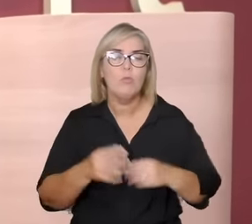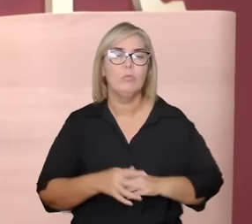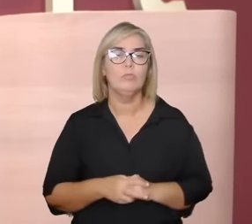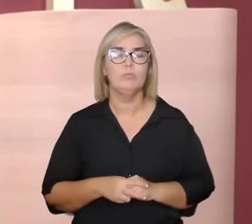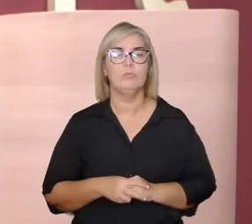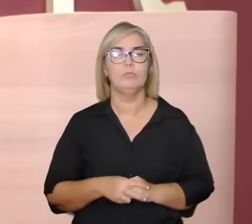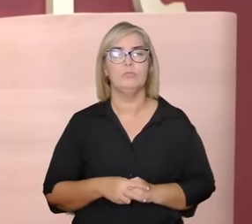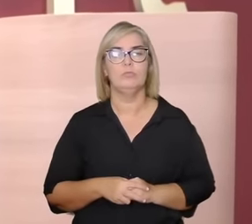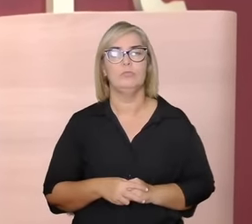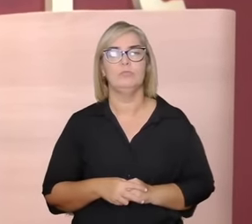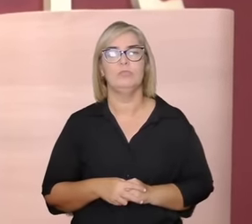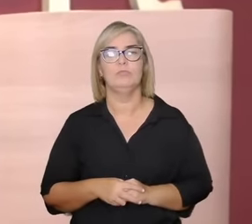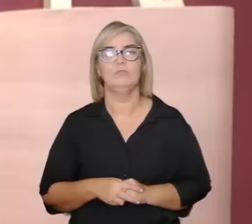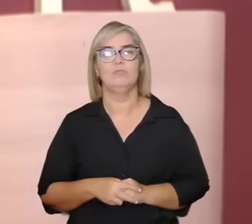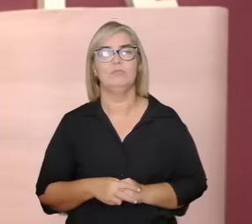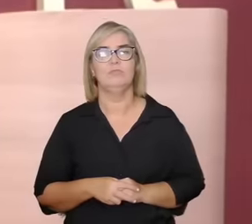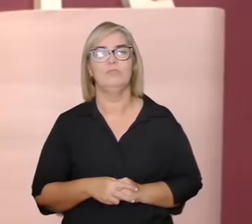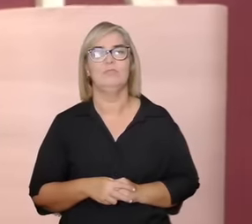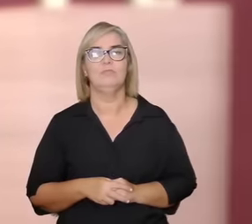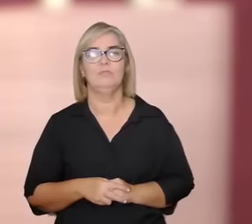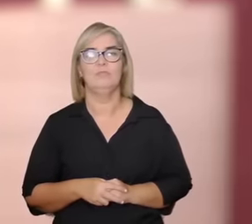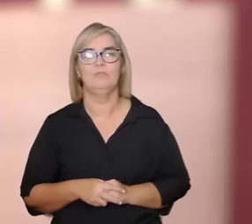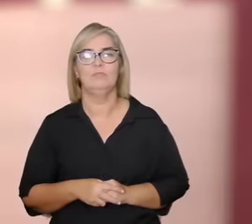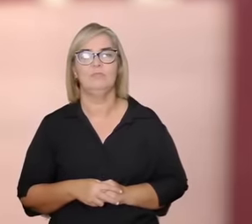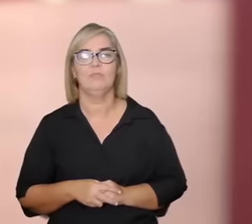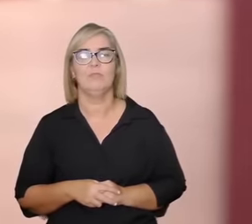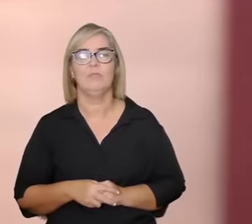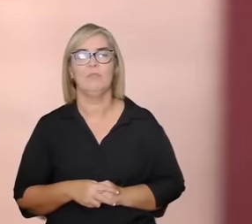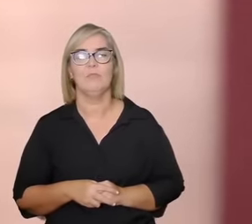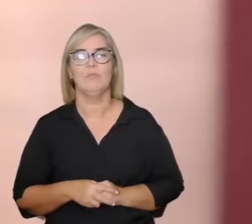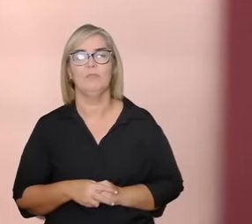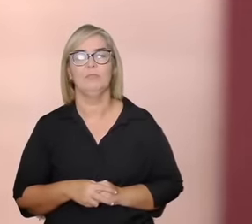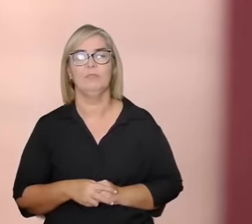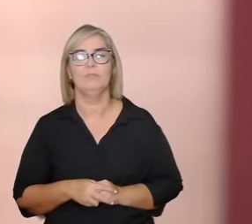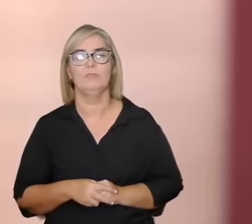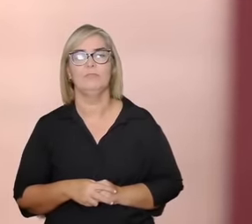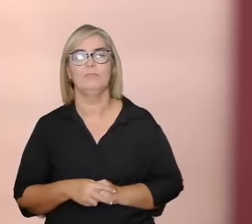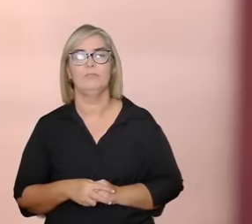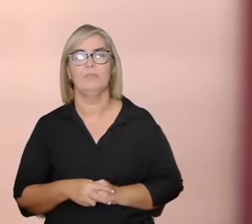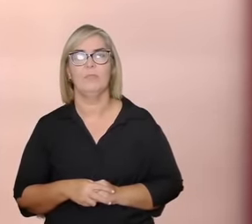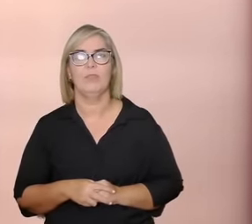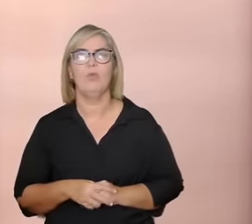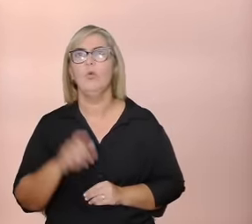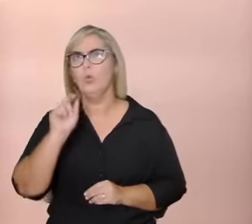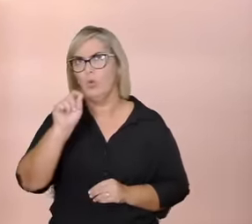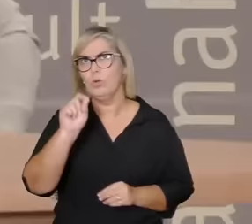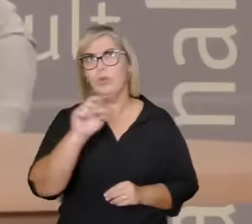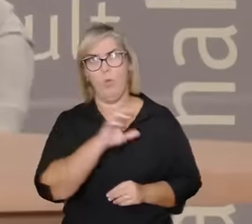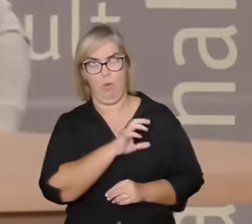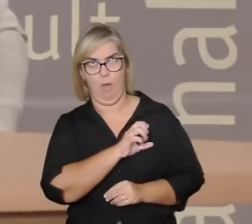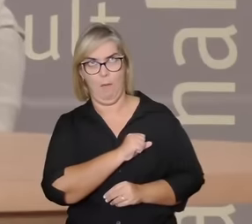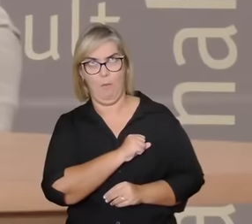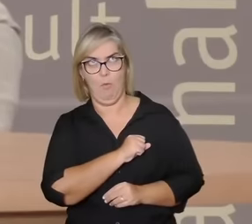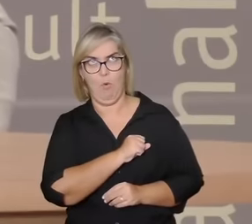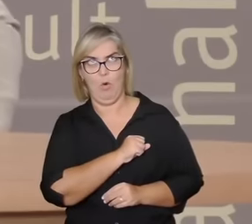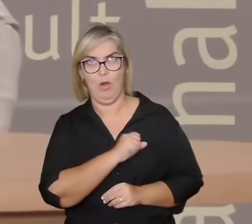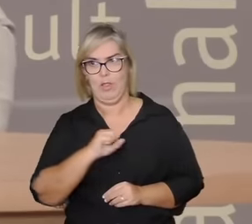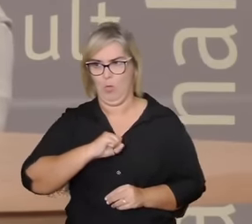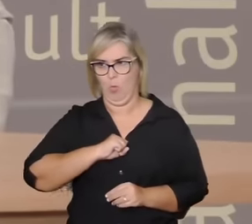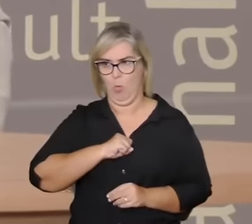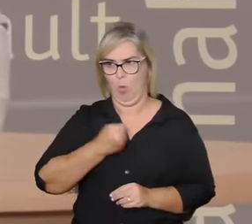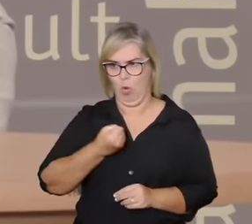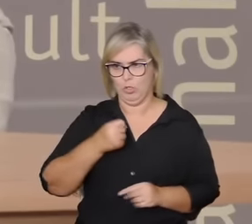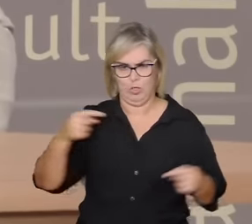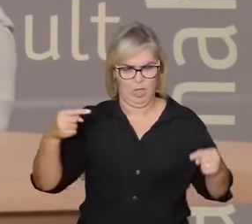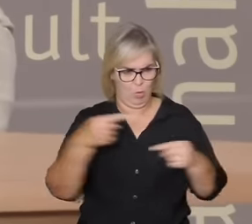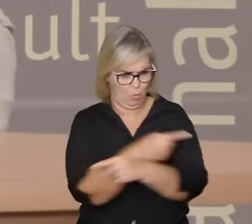quer a outra? tem duas? depois a gente vai para lá ah tá o que pode o amor contra o ódio se o ódio é o contrário do